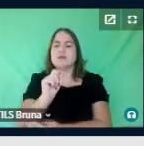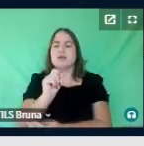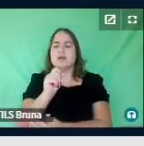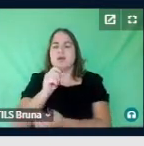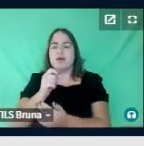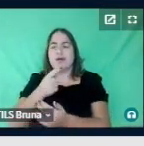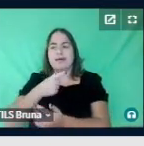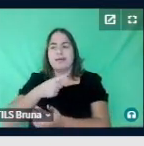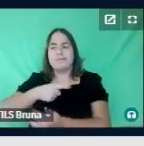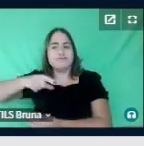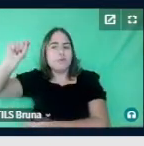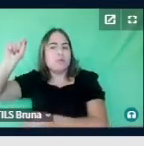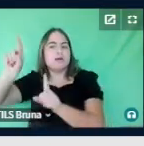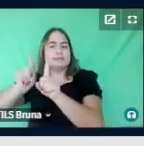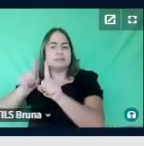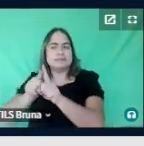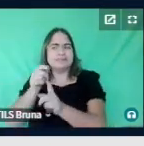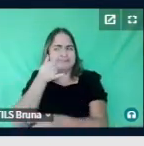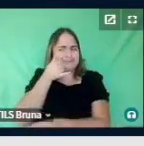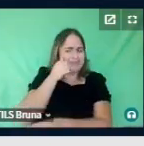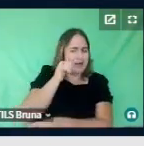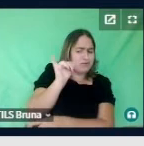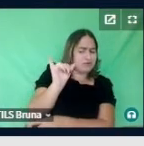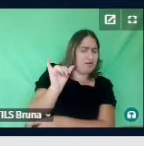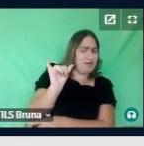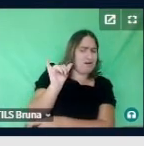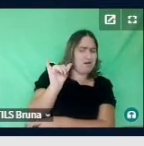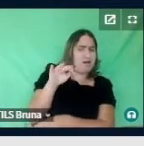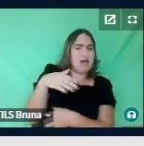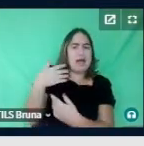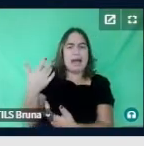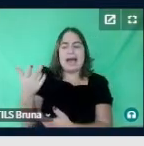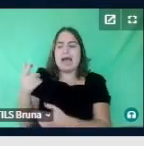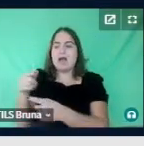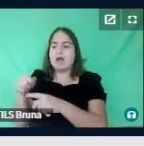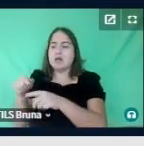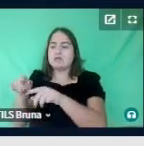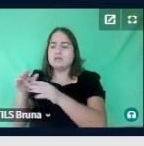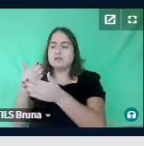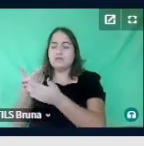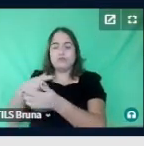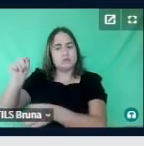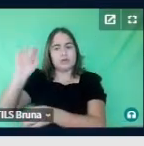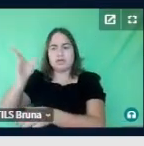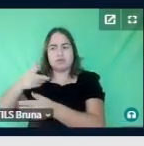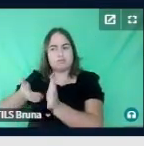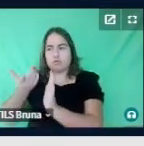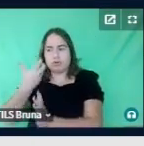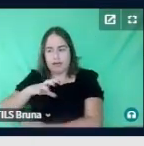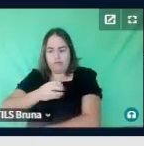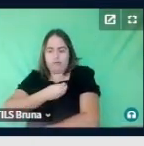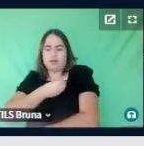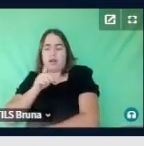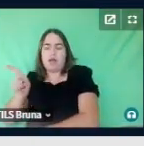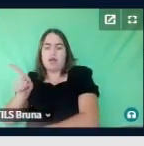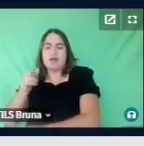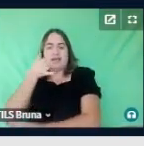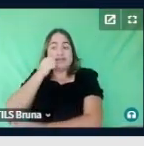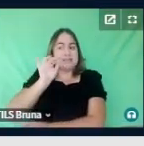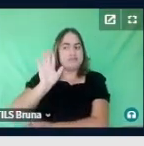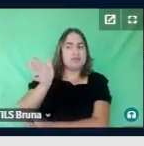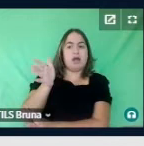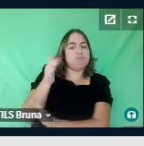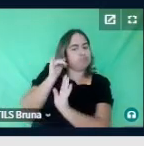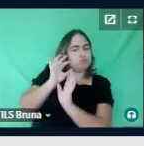esquiva, né, fuga, quando o aversivo já está lá e eu quero evitar a esquiva, nem, até evito para não acontecer.